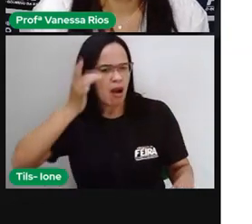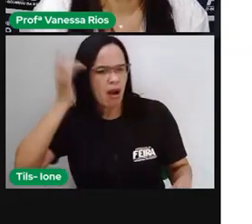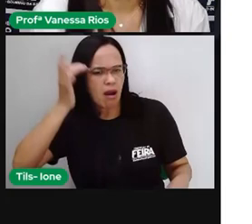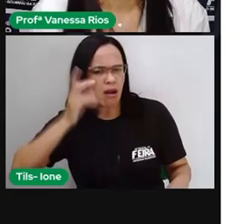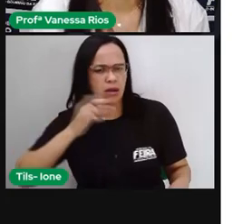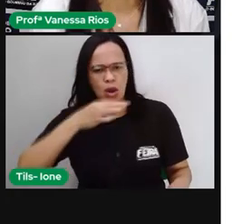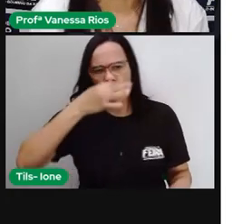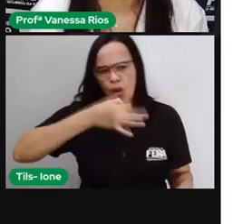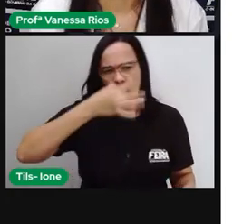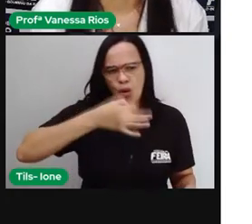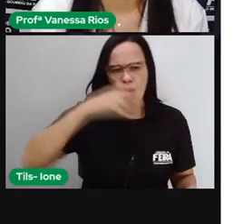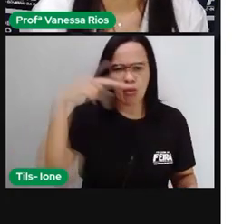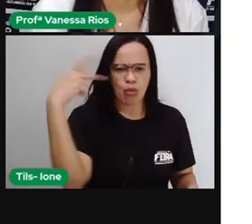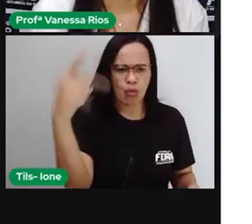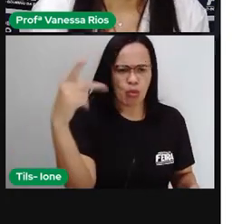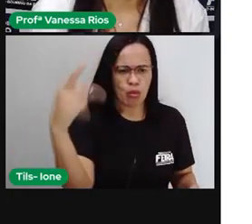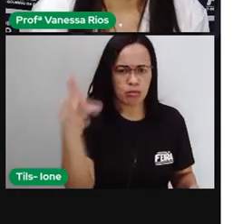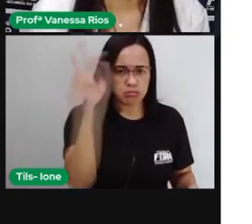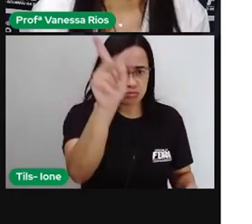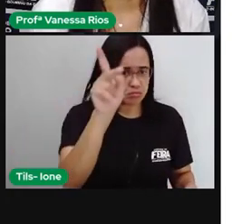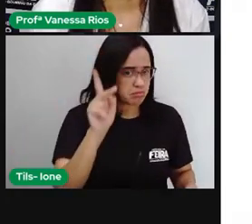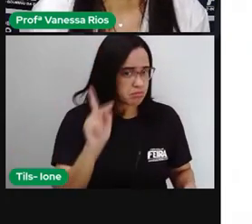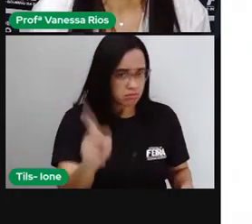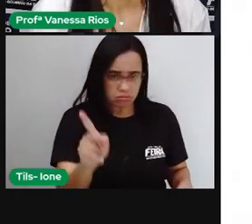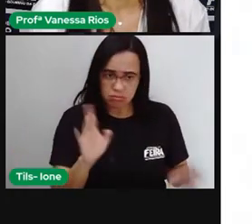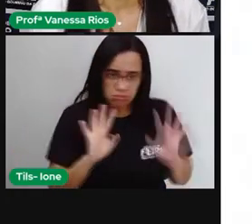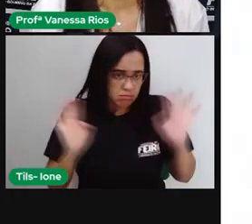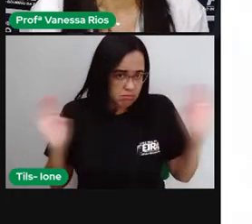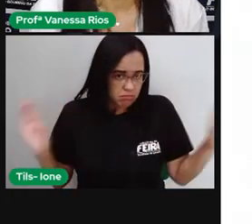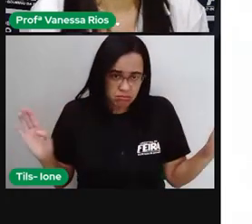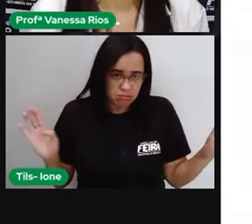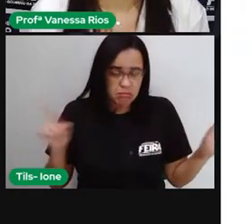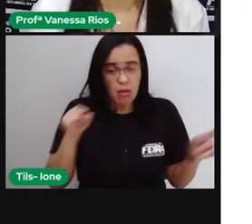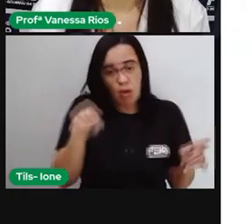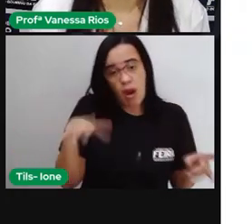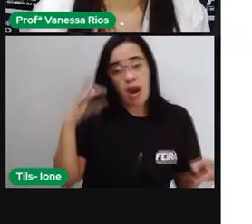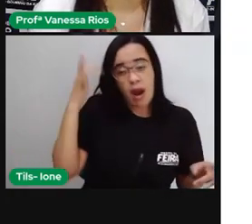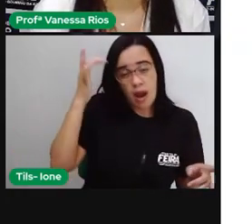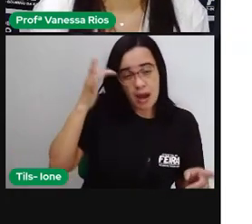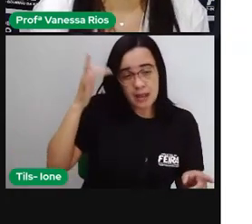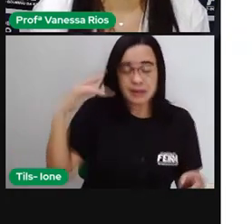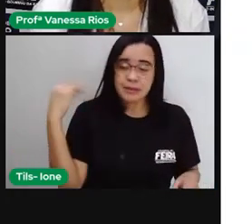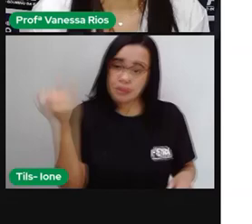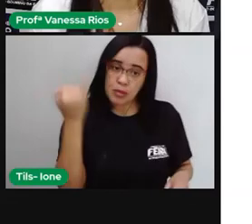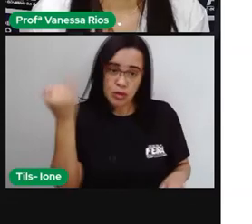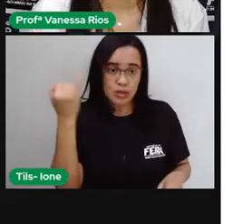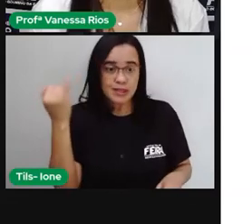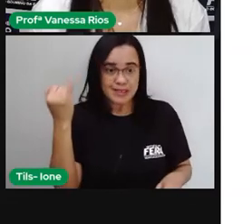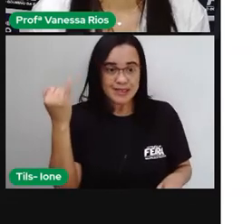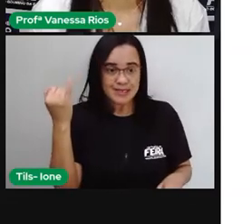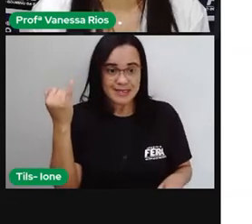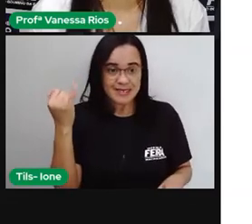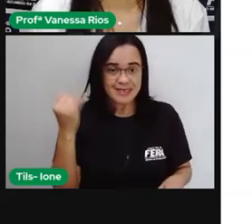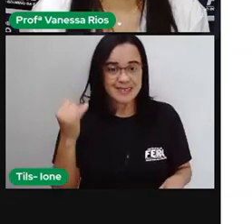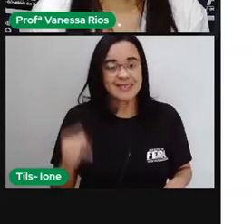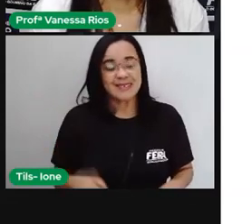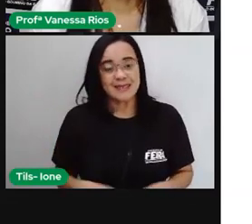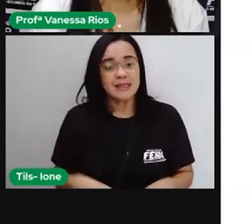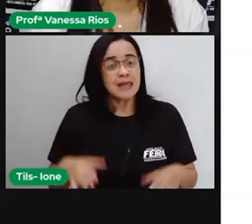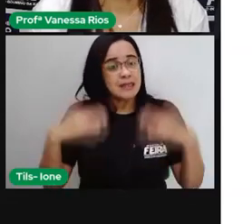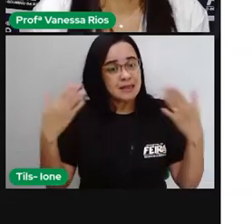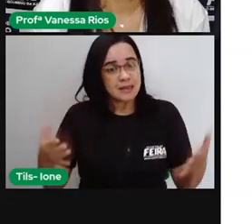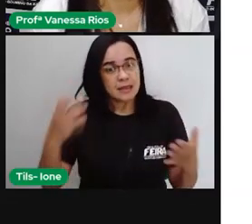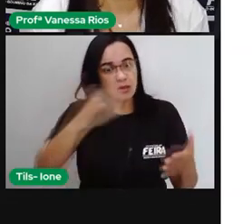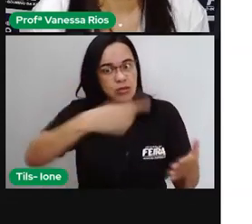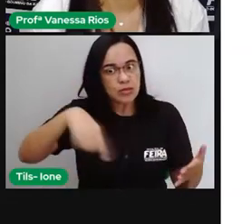opinião, partindo do que você considera importante ou do que você já viveu. Então, quando a gente analisa